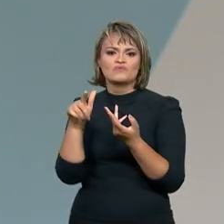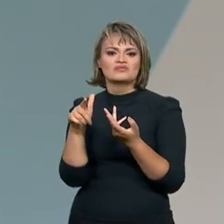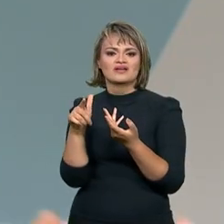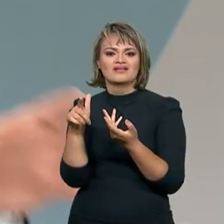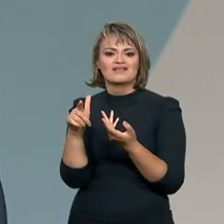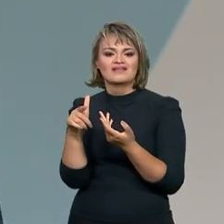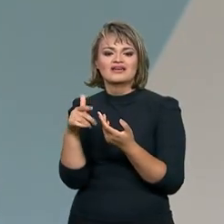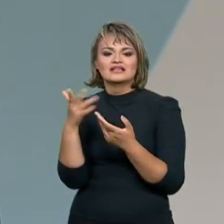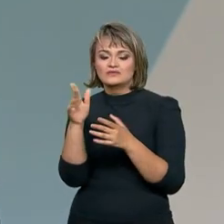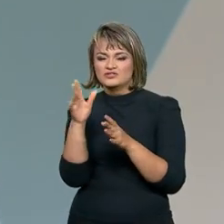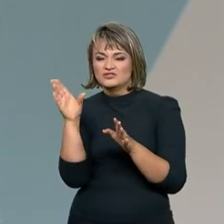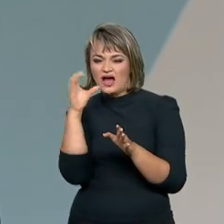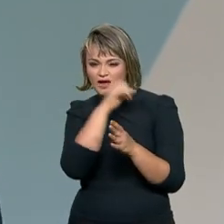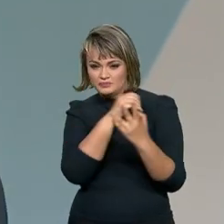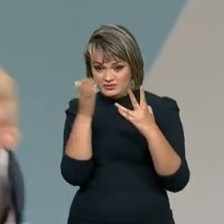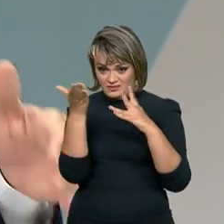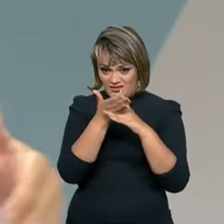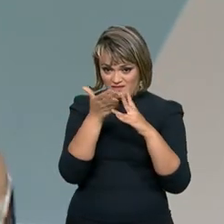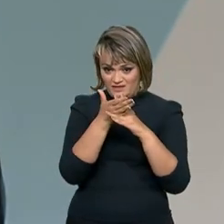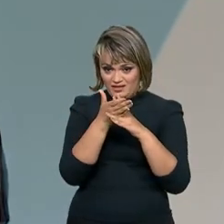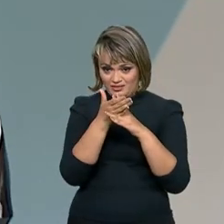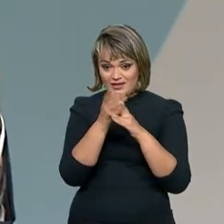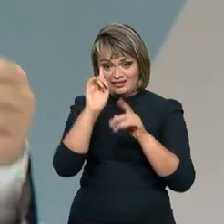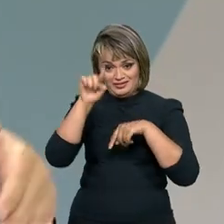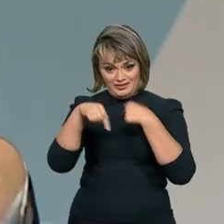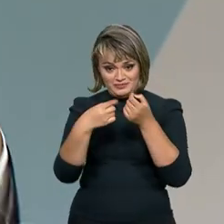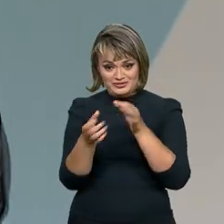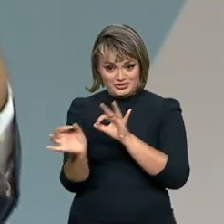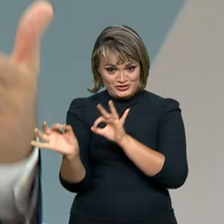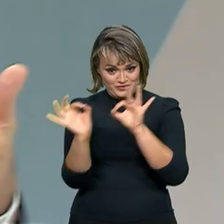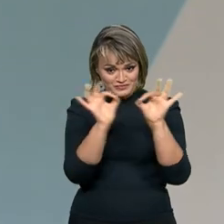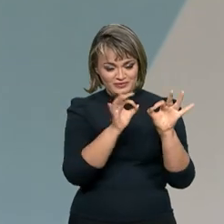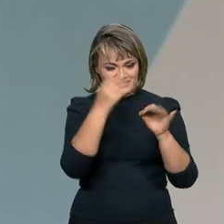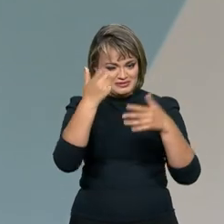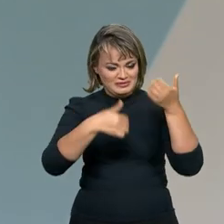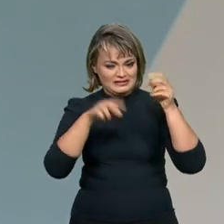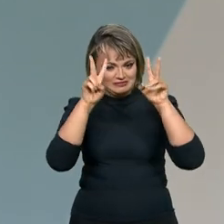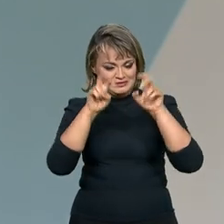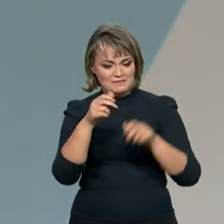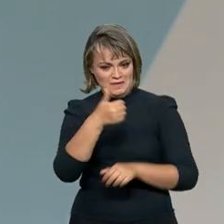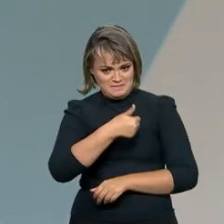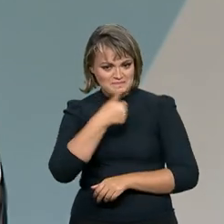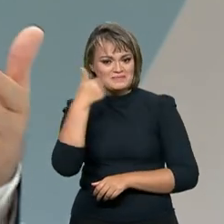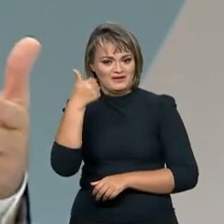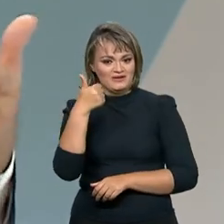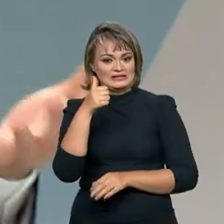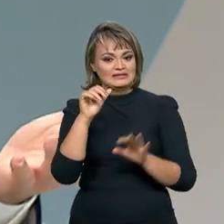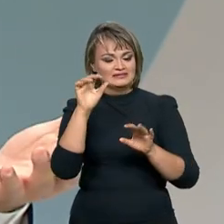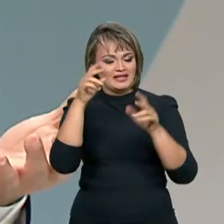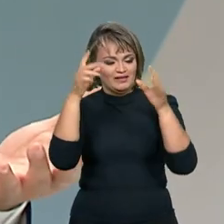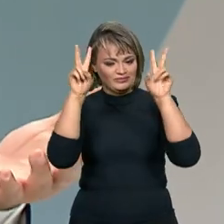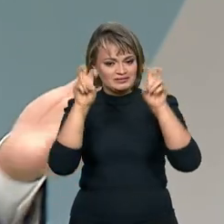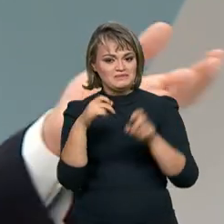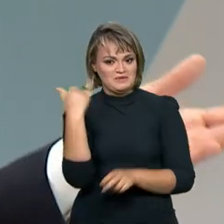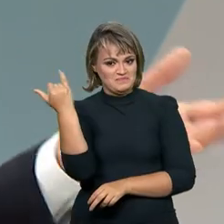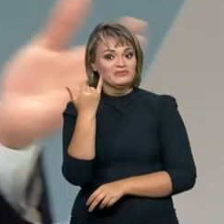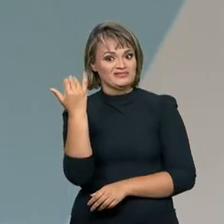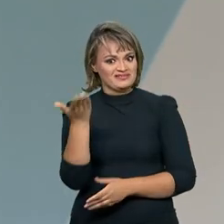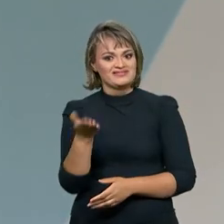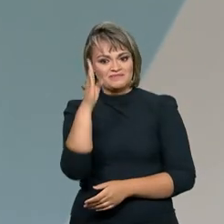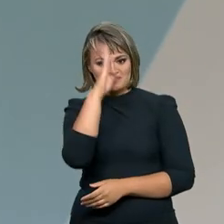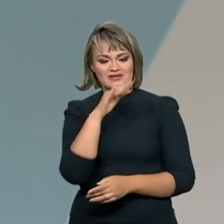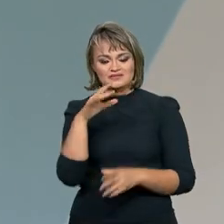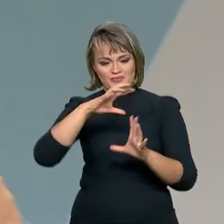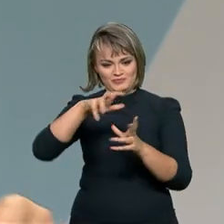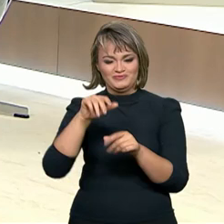Então, a gente vai para um rápido intervalo e daqui a pouco a gente volta desenvolvendo mais esse tema, que é um tema tão rico e tão importante para o